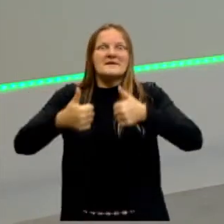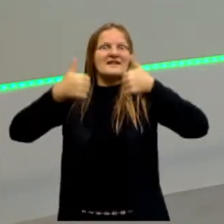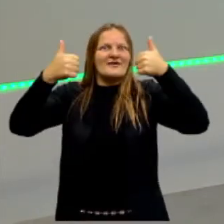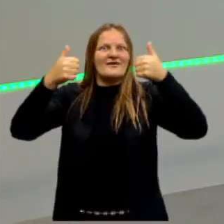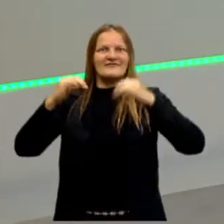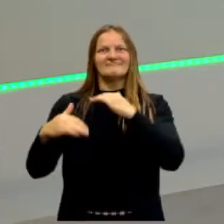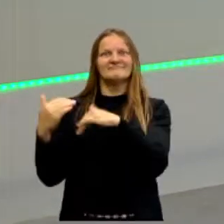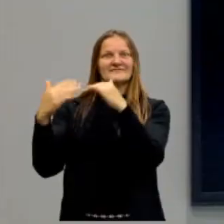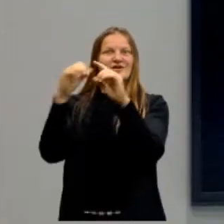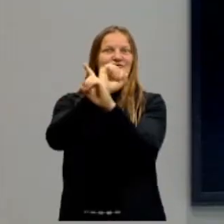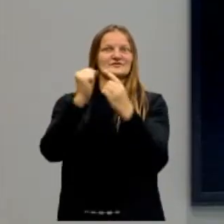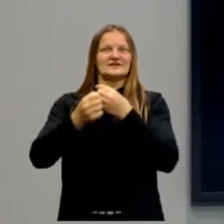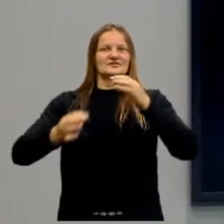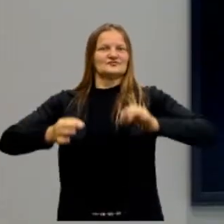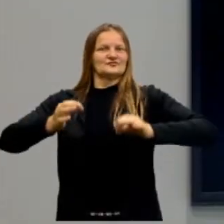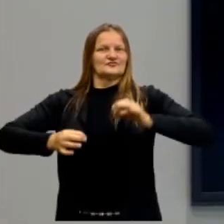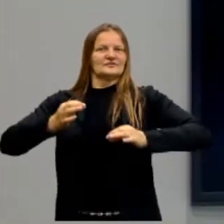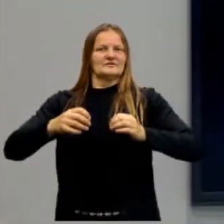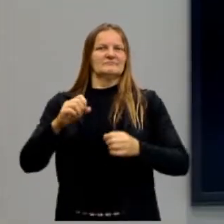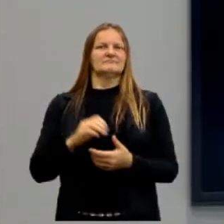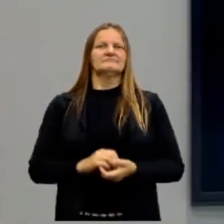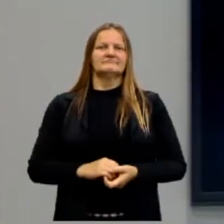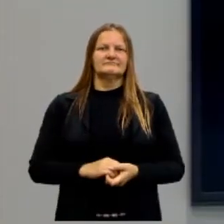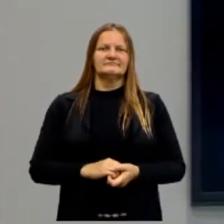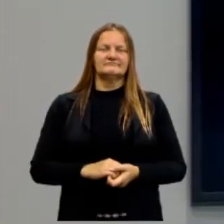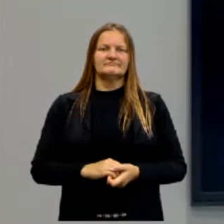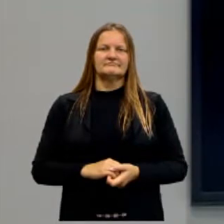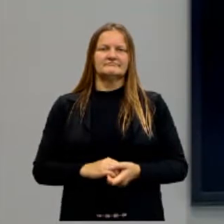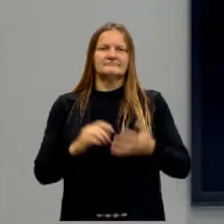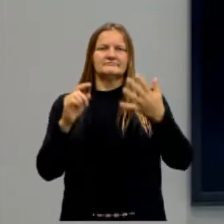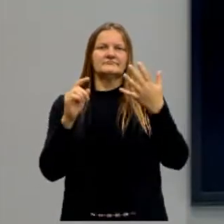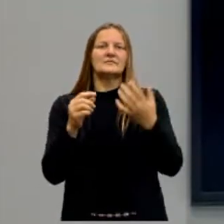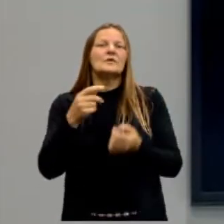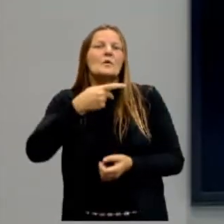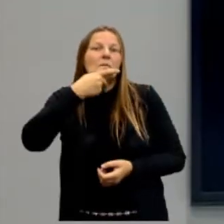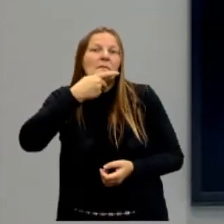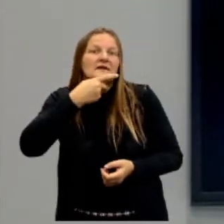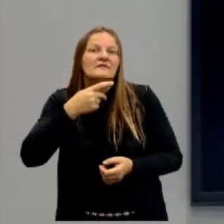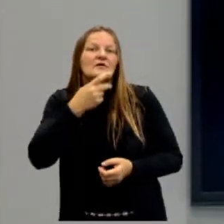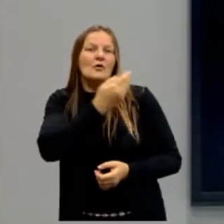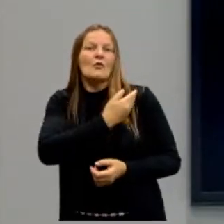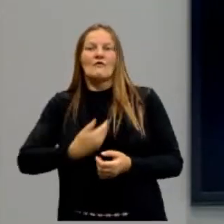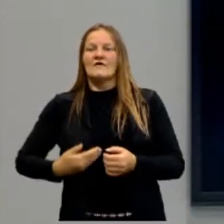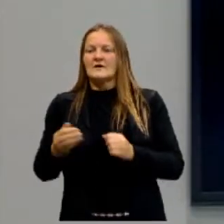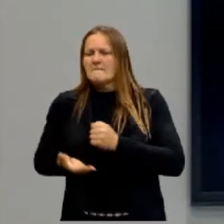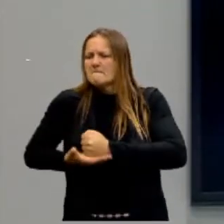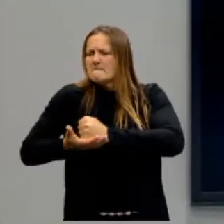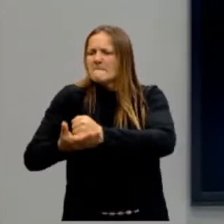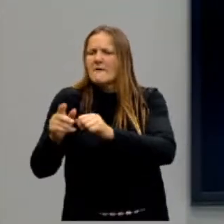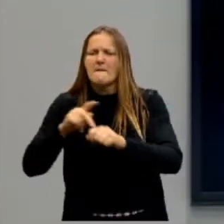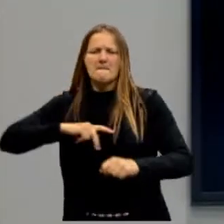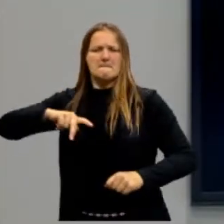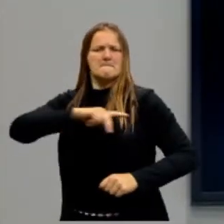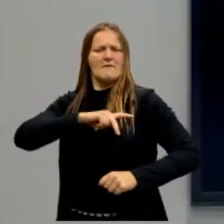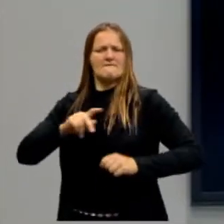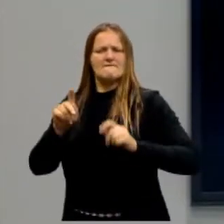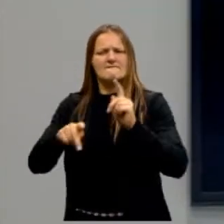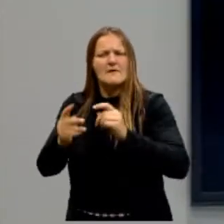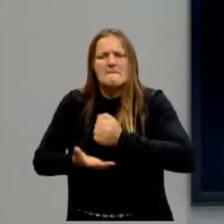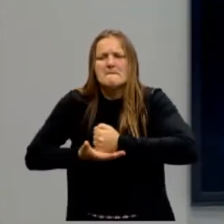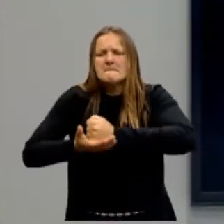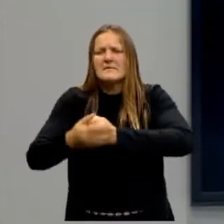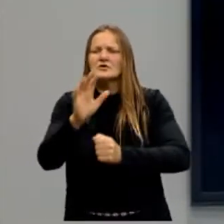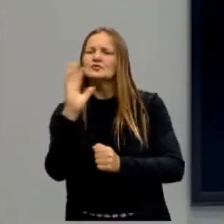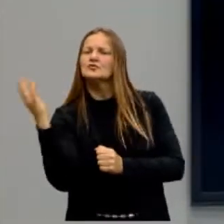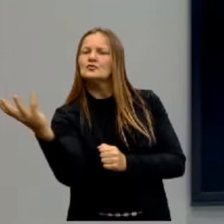promover uma sociedade justa? Diz Platão, aquele que governa para o povo. Governa para os todos. Muito bem.